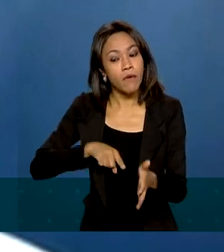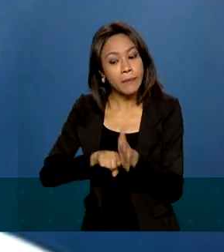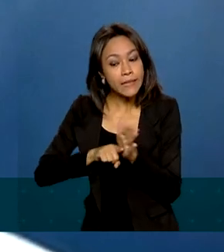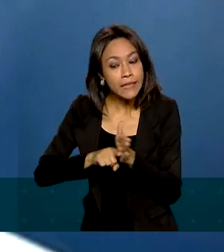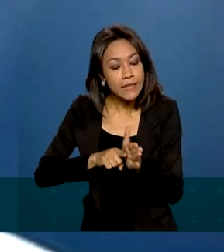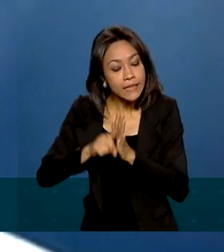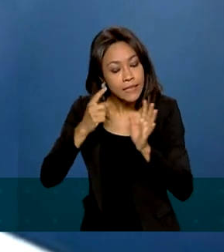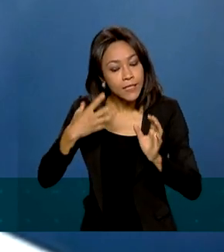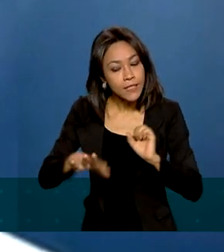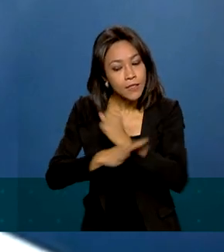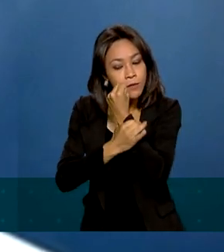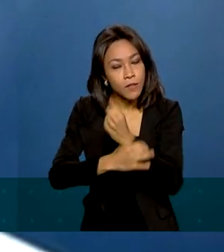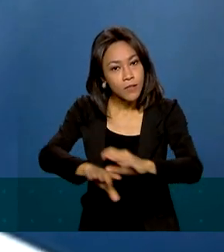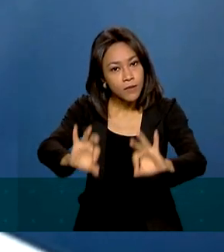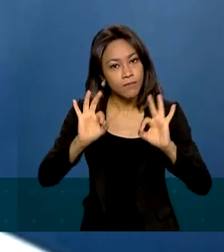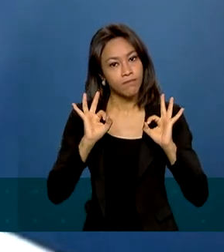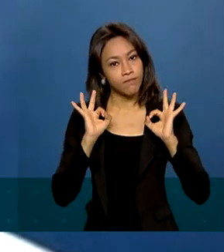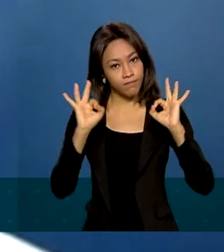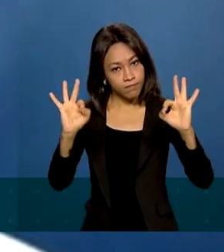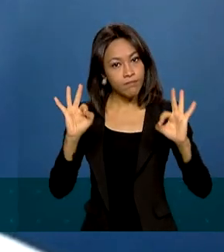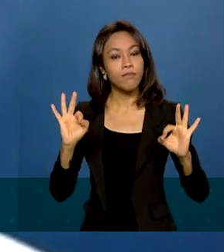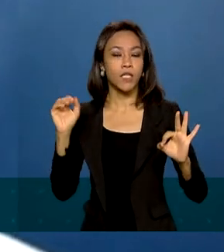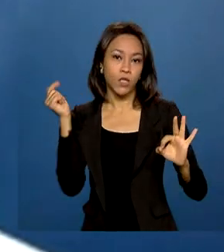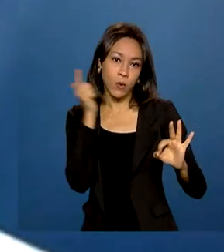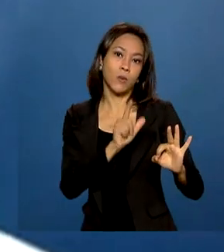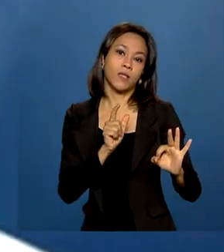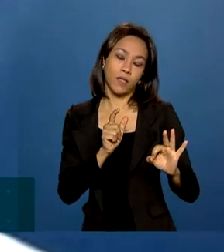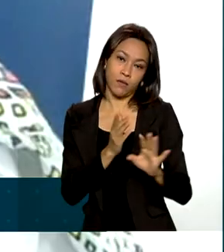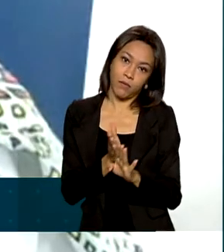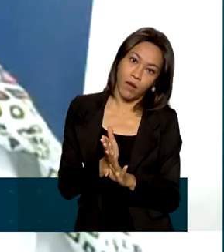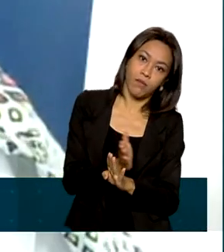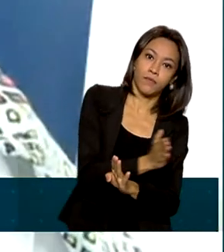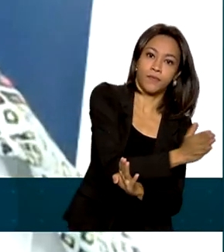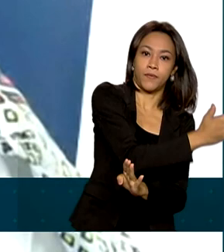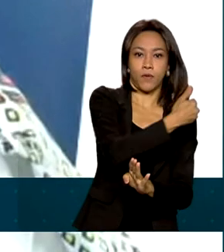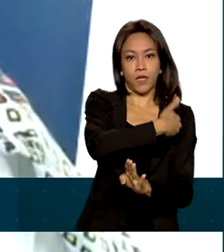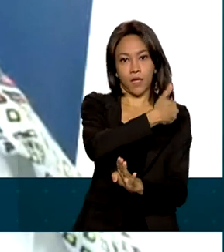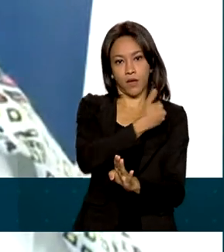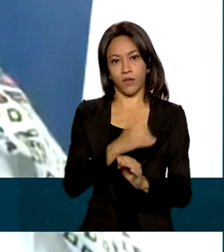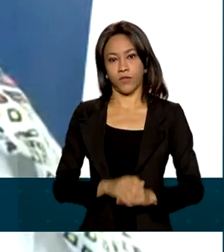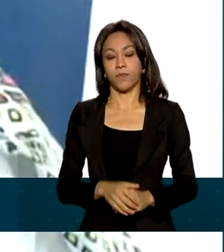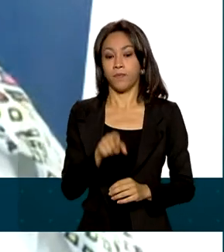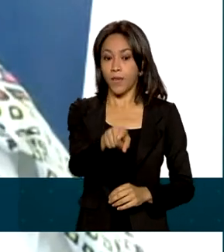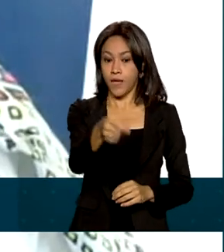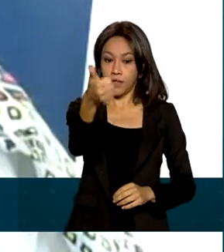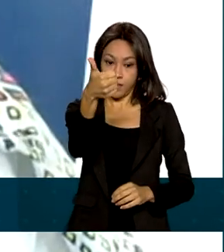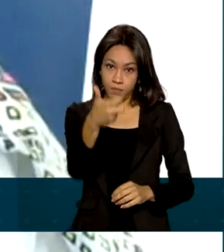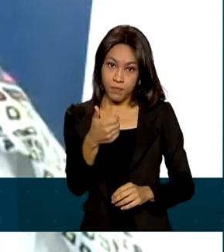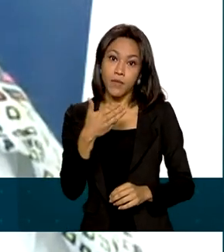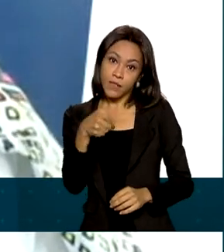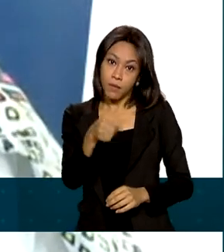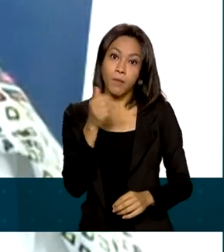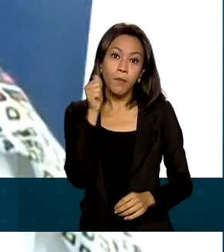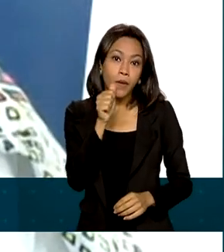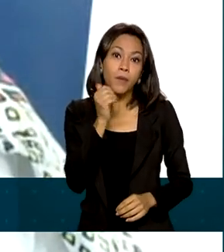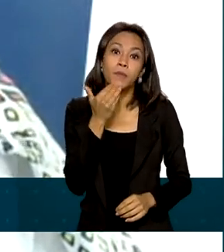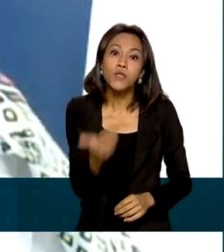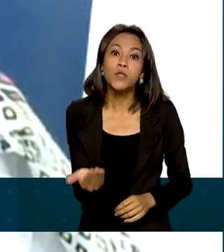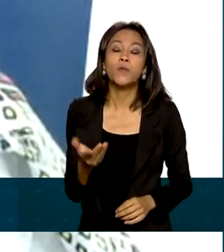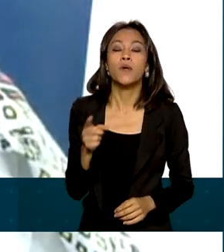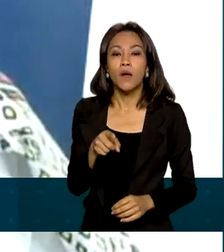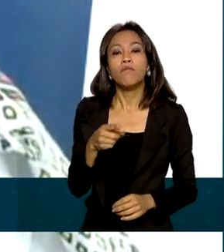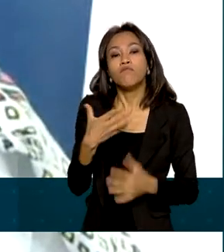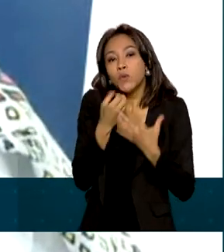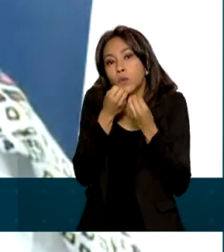subsidiar a nossa ampliação para a próxima faixa etária. A relatora do pedido atendeu a recomendação dos técnicos